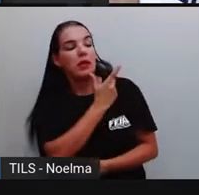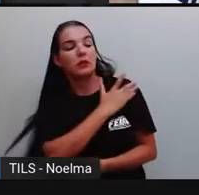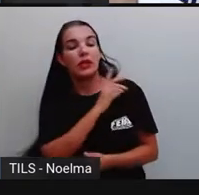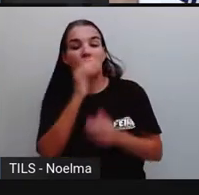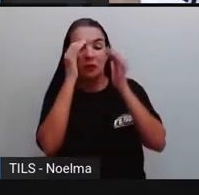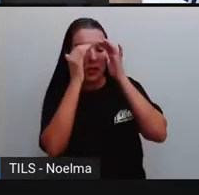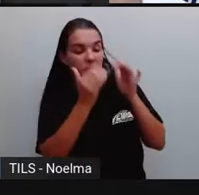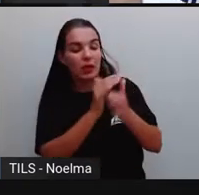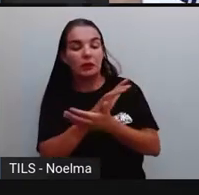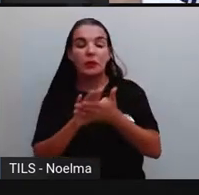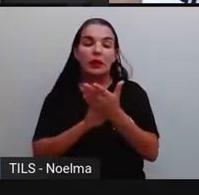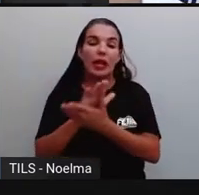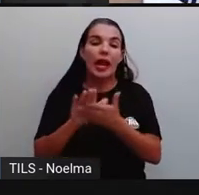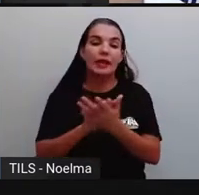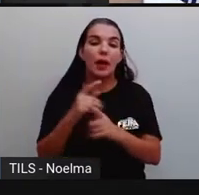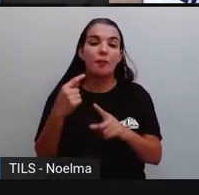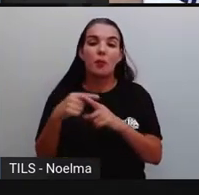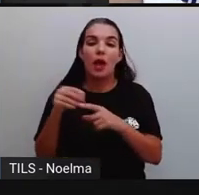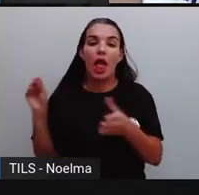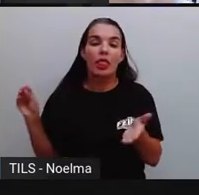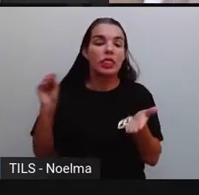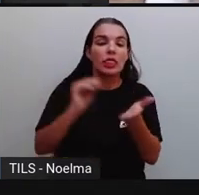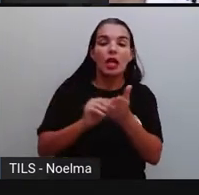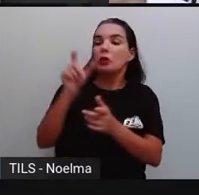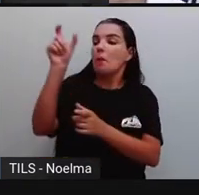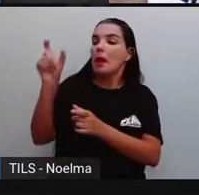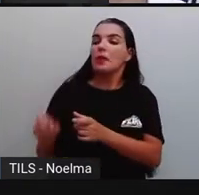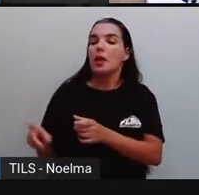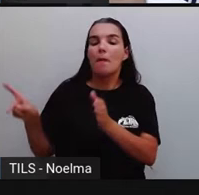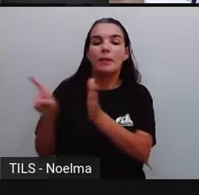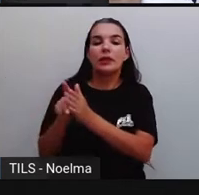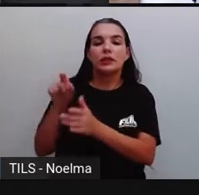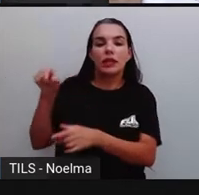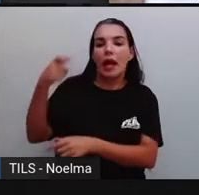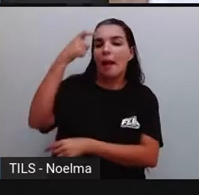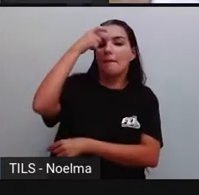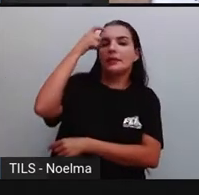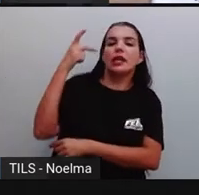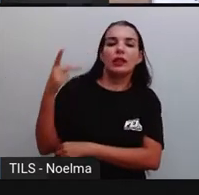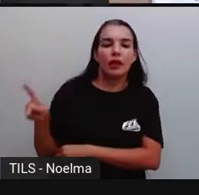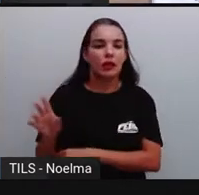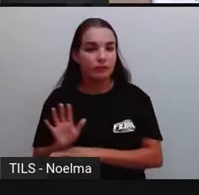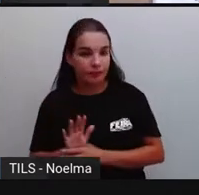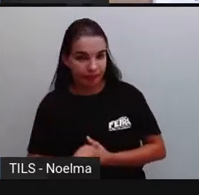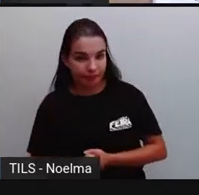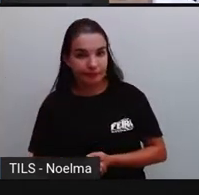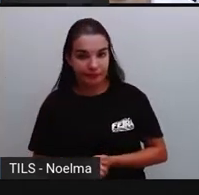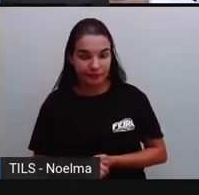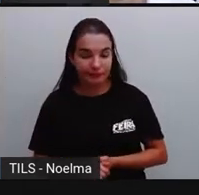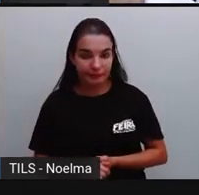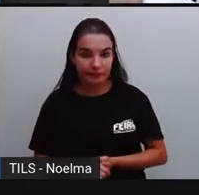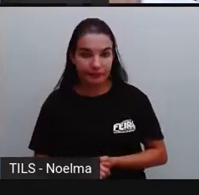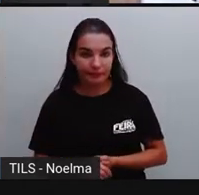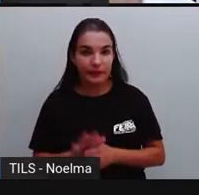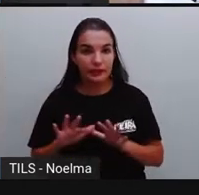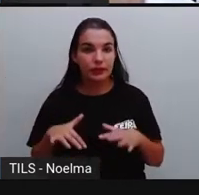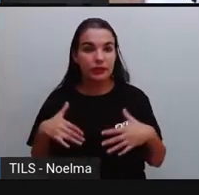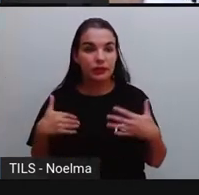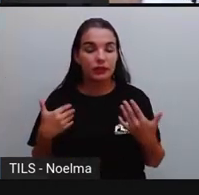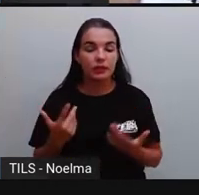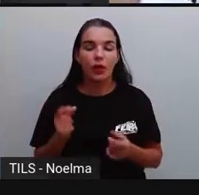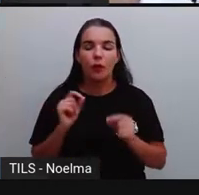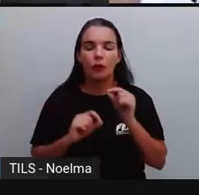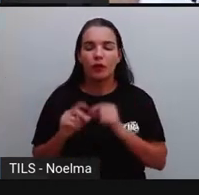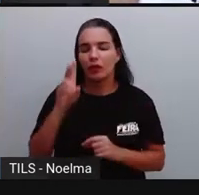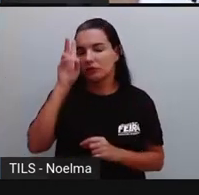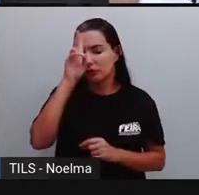respeitada porque ela não está se enquadrando naquele padrão que ele acha que é o correto, tá bom? Então, lembra que a